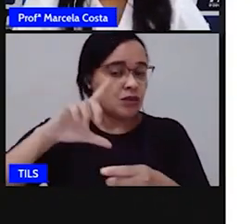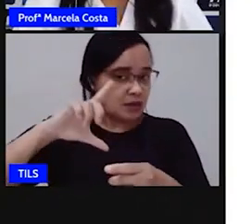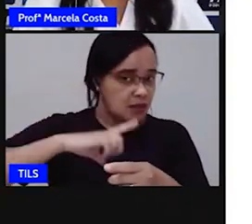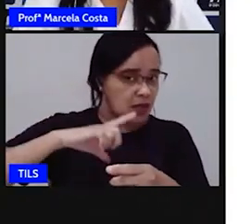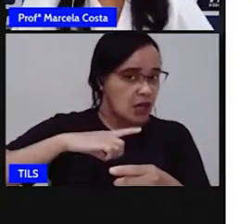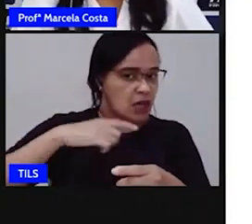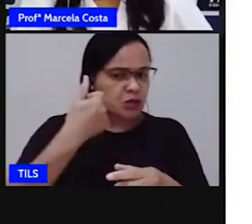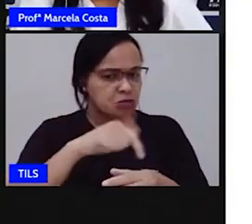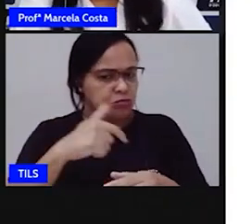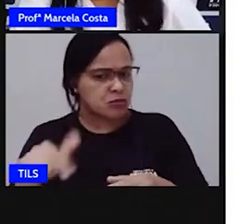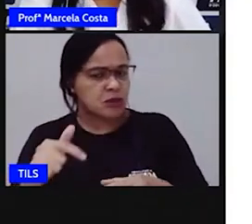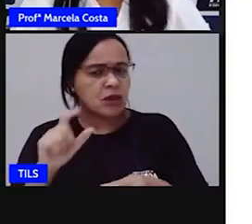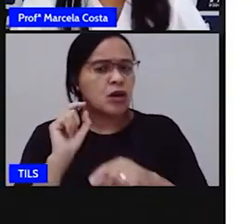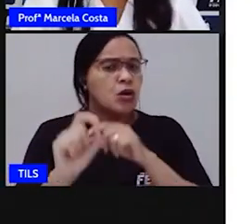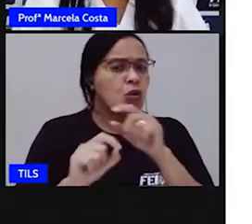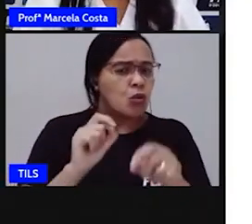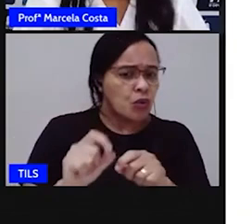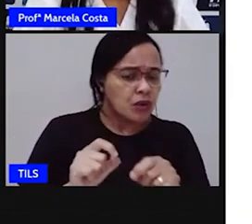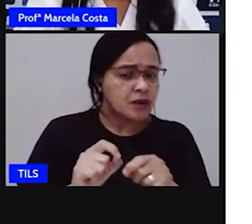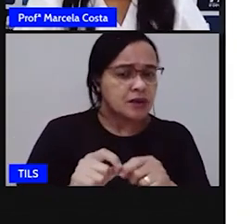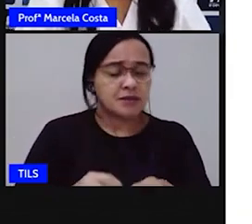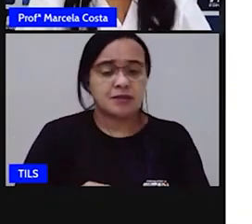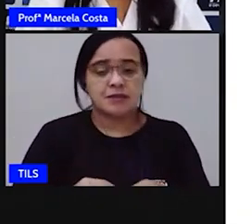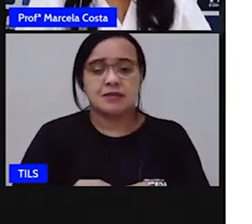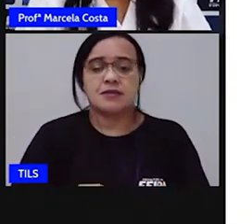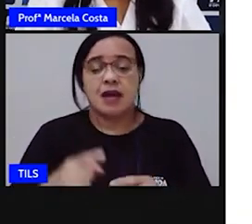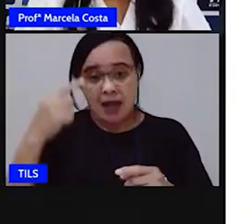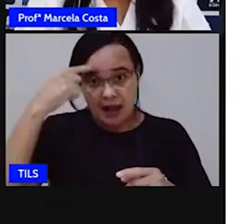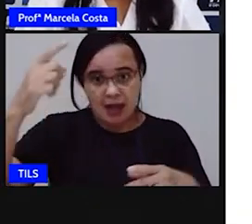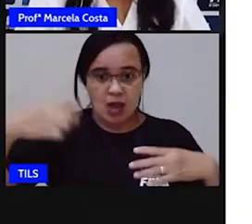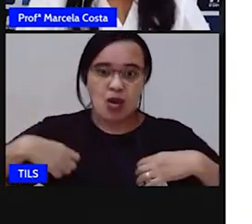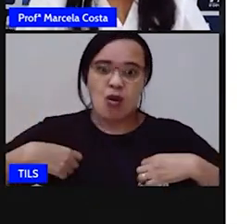quarto tem um armário, tem um guarda-roupa,